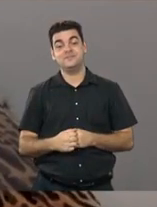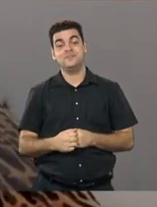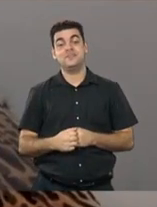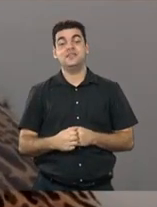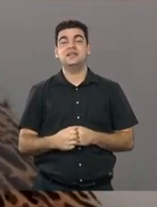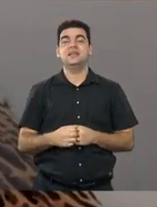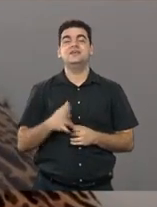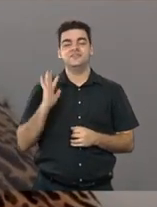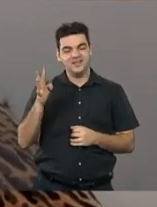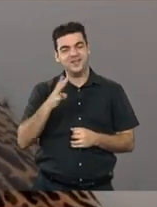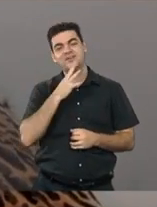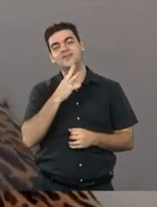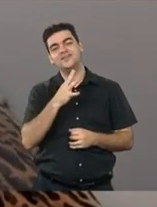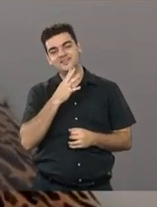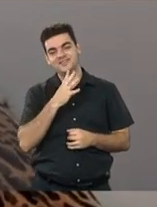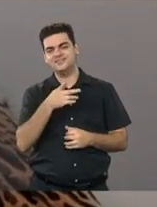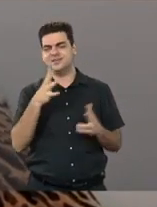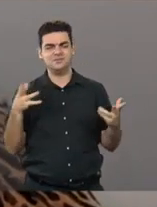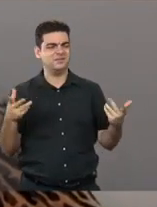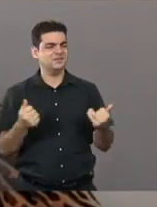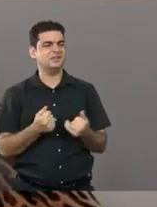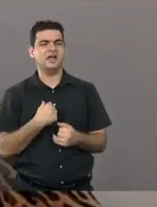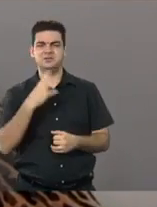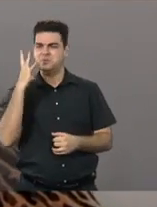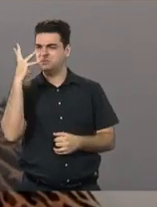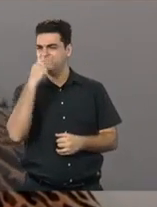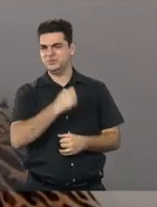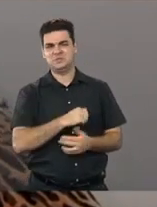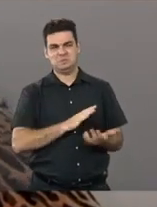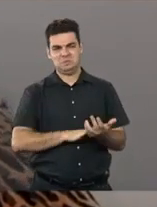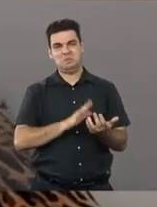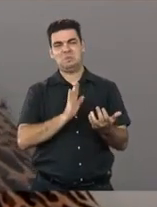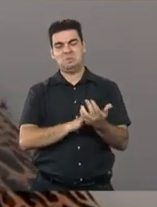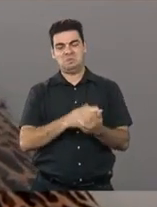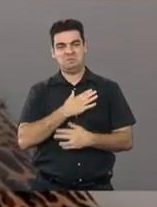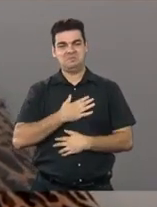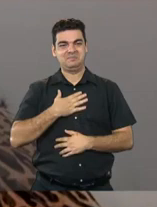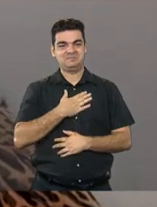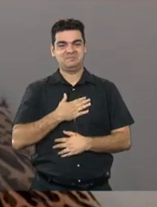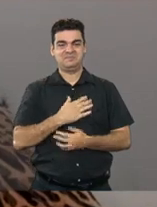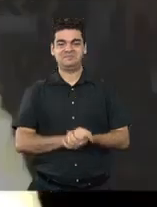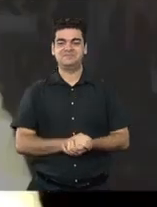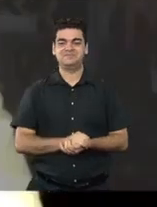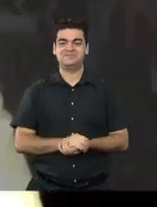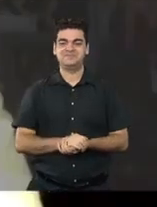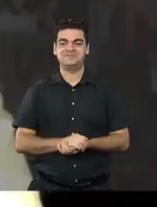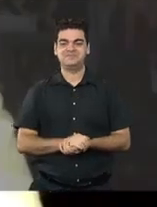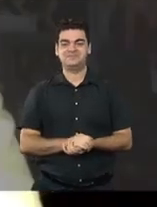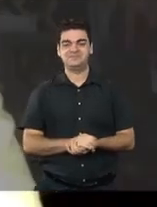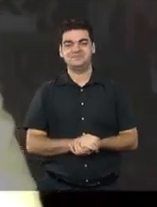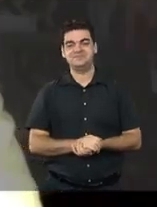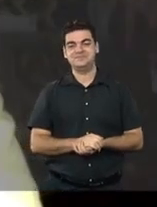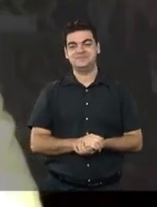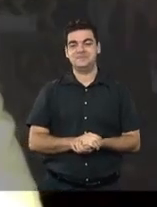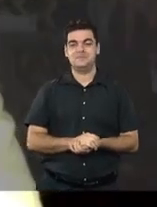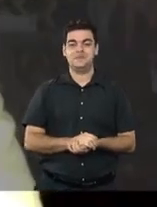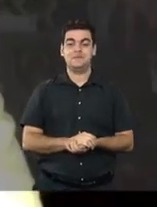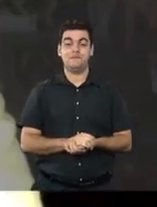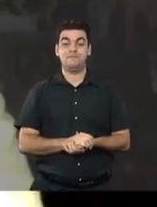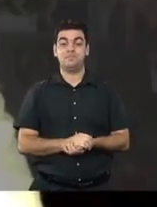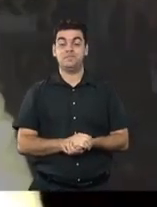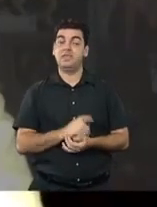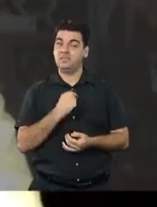visto falar de você, todo o charme, toda a profundidade para conduzir. Muito obrigada. É, Luísa, eu estava até